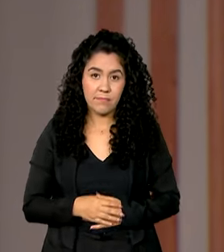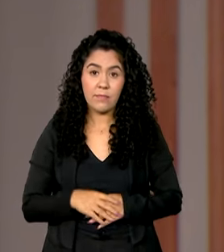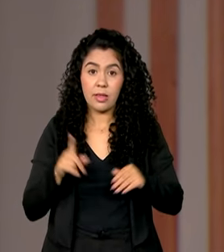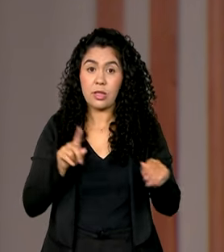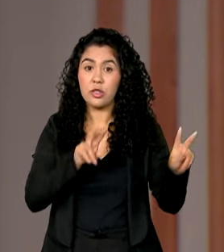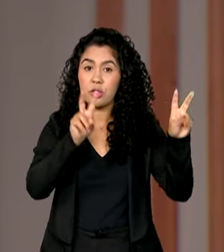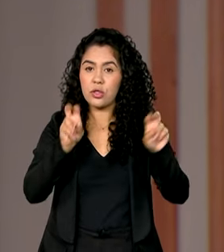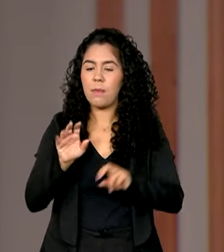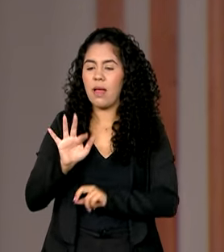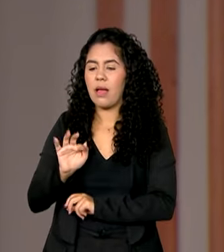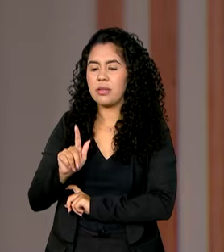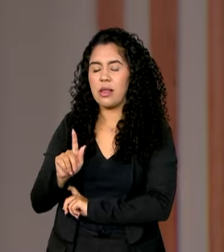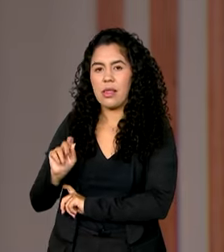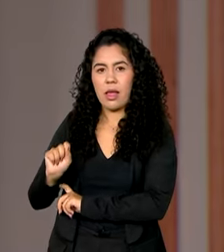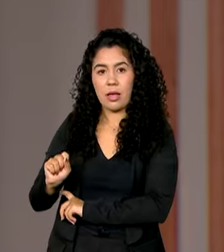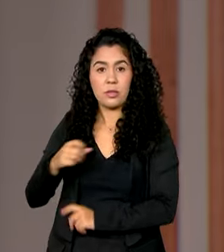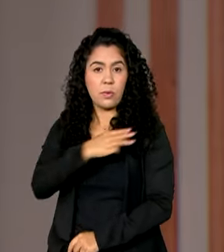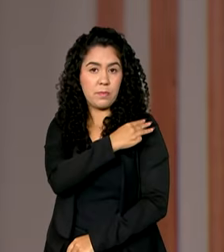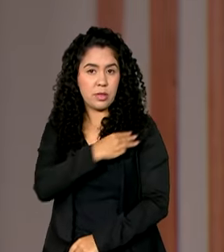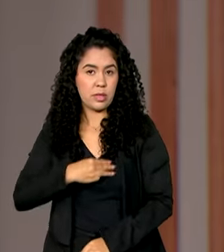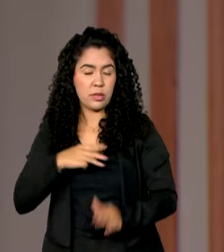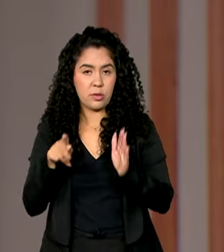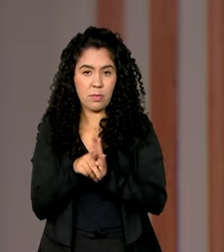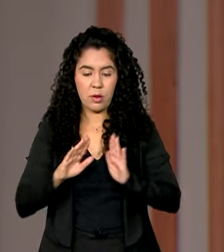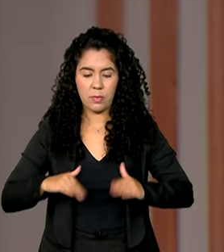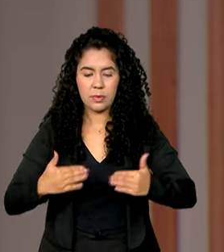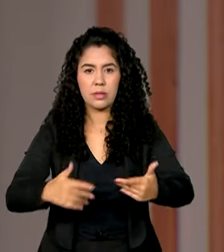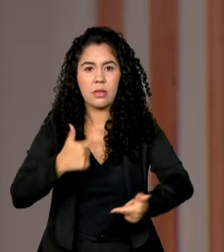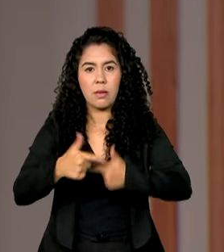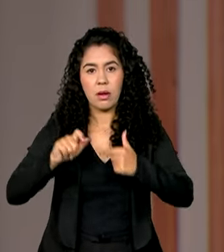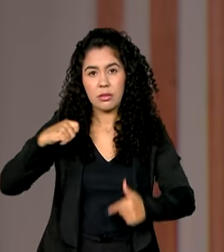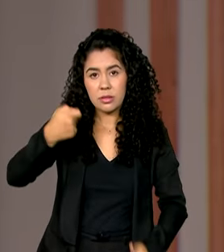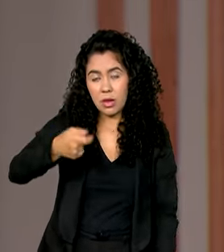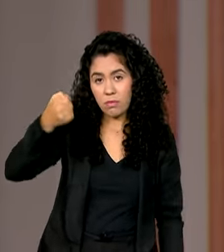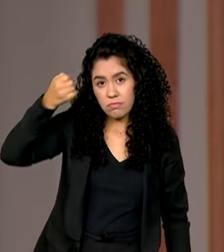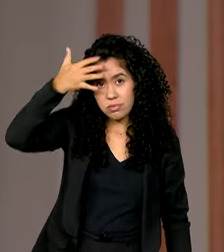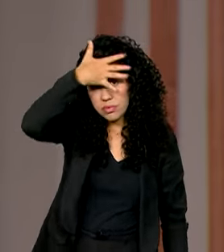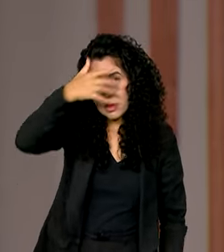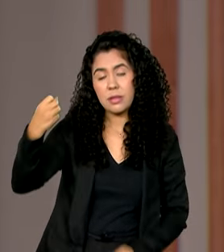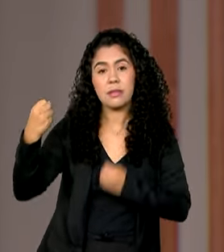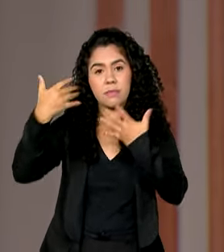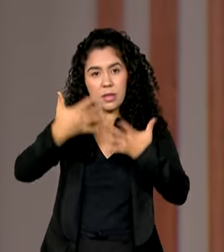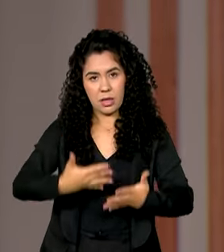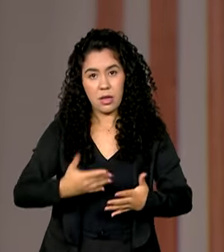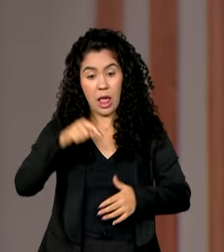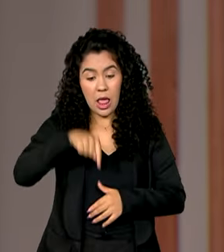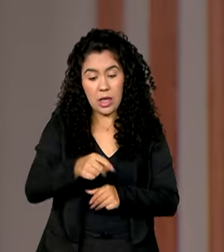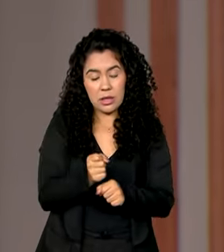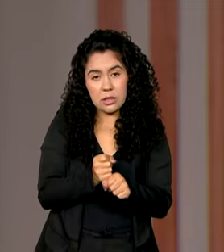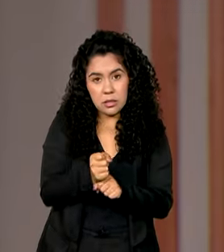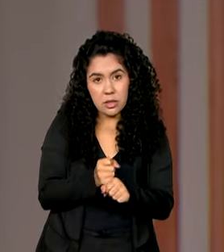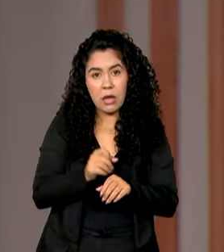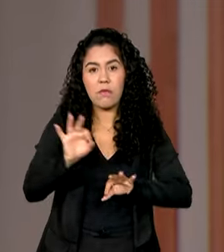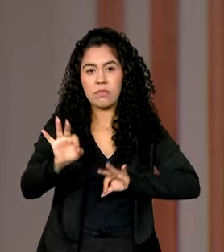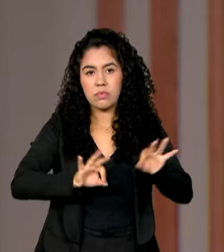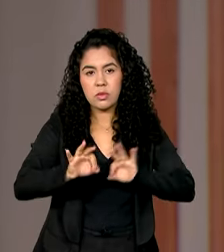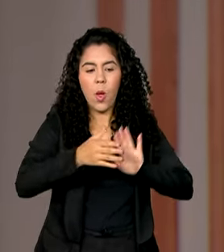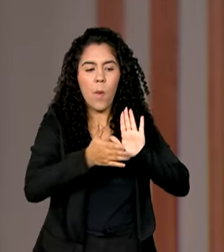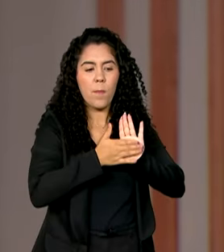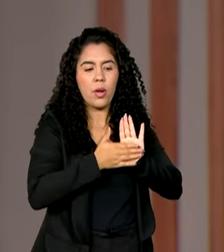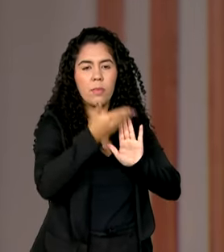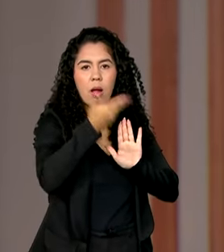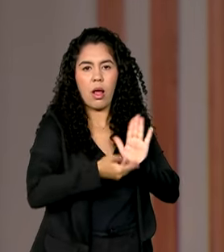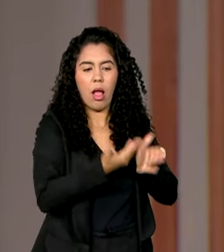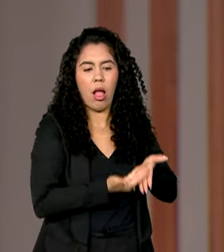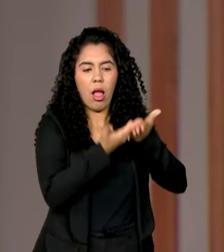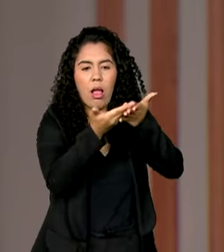sobre o FGTS, o ministro do Trabalho, Luiz Marinho, disse que o governo pretende encaminhar, ainda neste ano, uma proposta ao Congresso